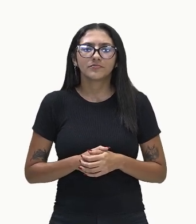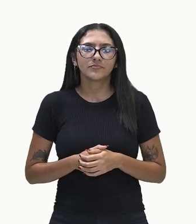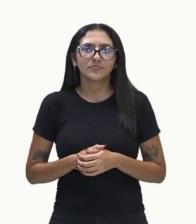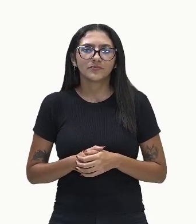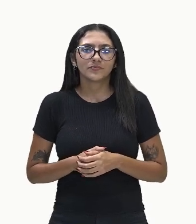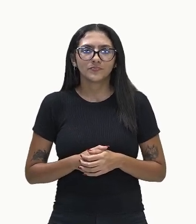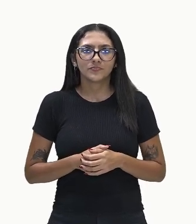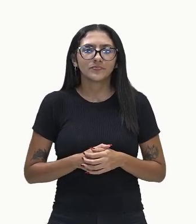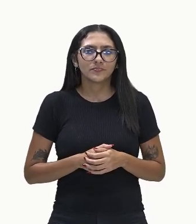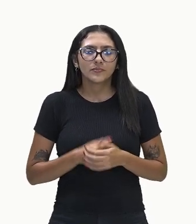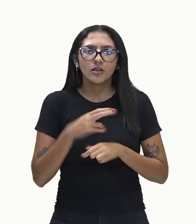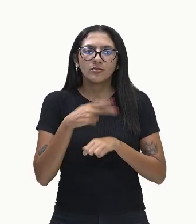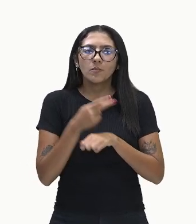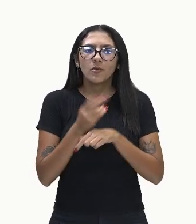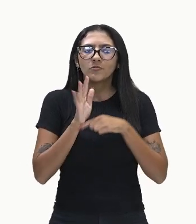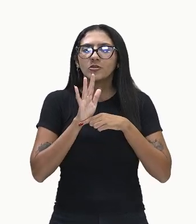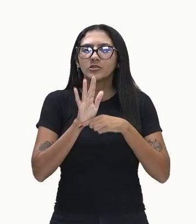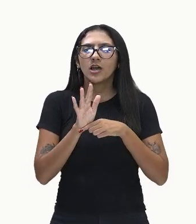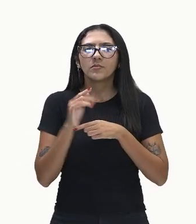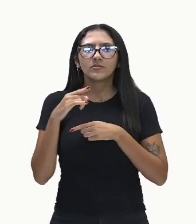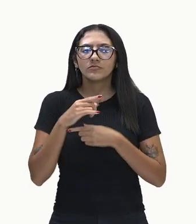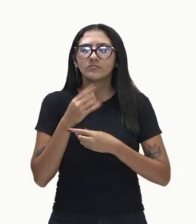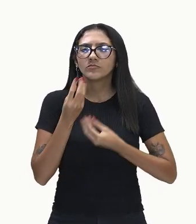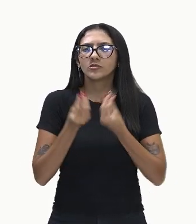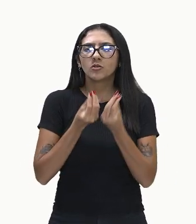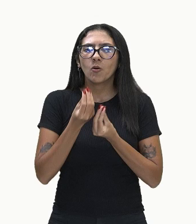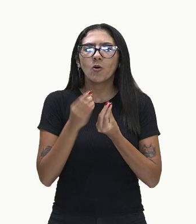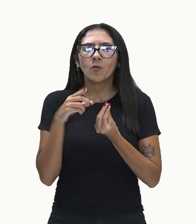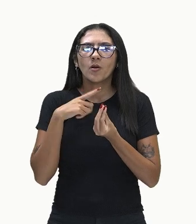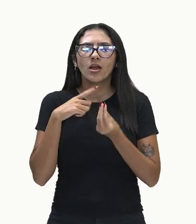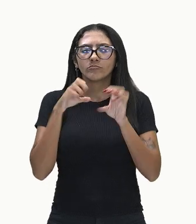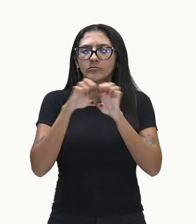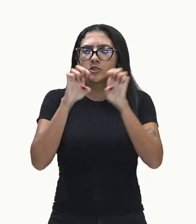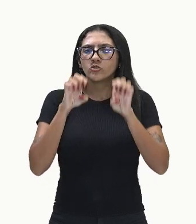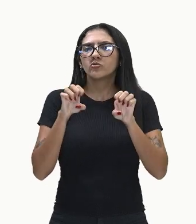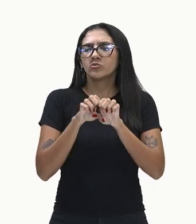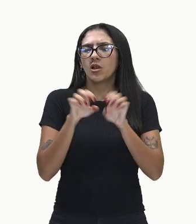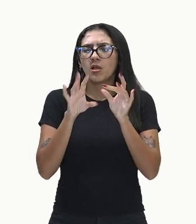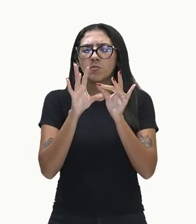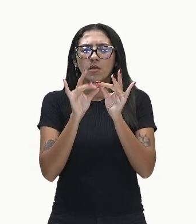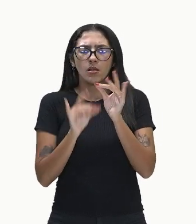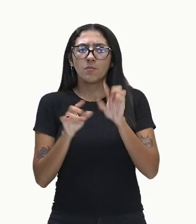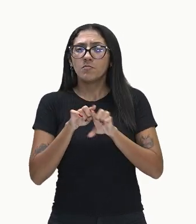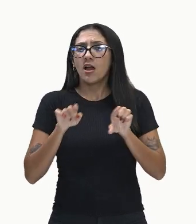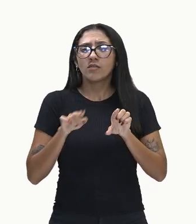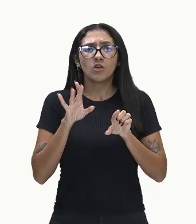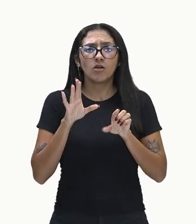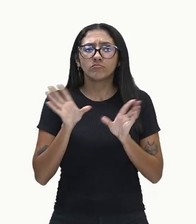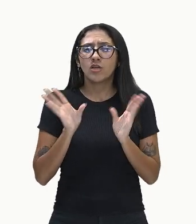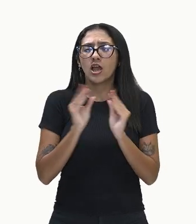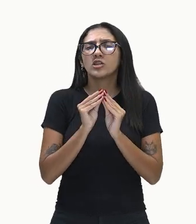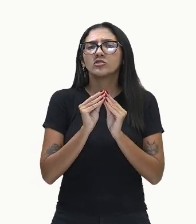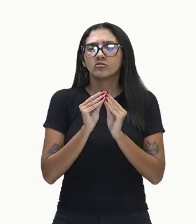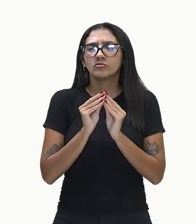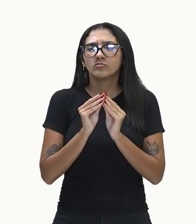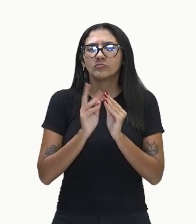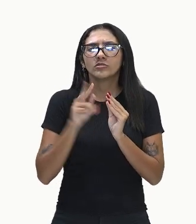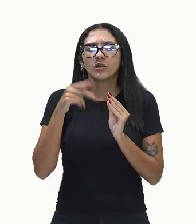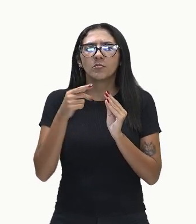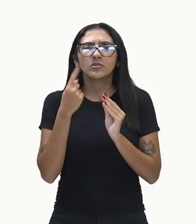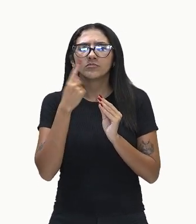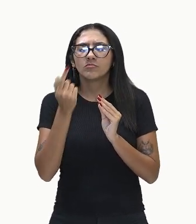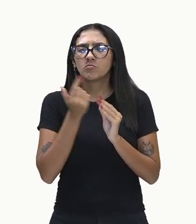tá bom? Um pouco dessa estrutura, tá bom? Mas de forma bem resumida, porque na sequência eu vou mostrar em mais